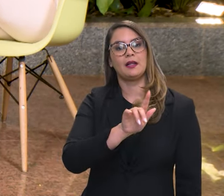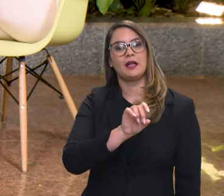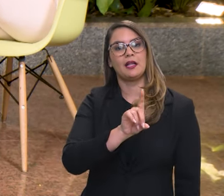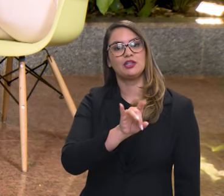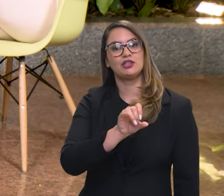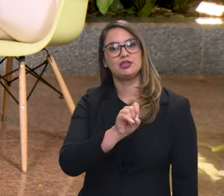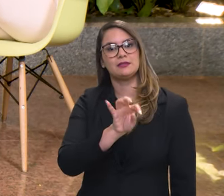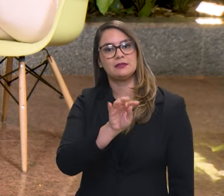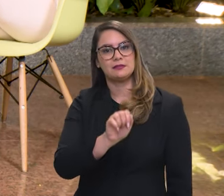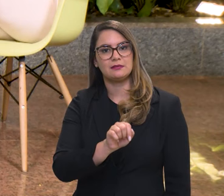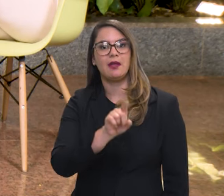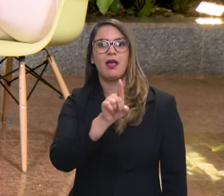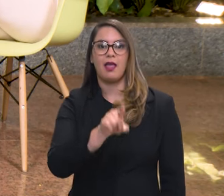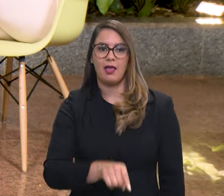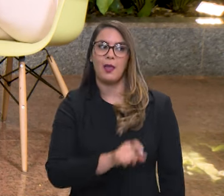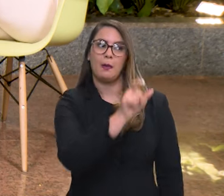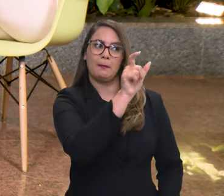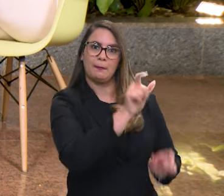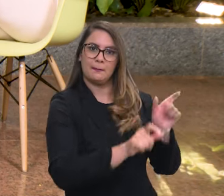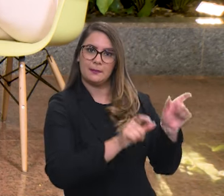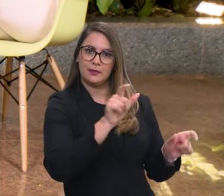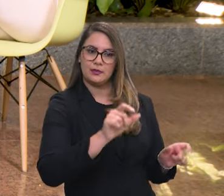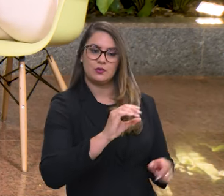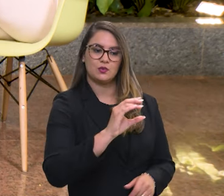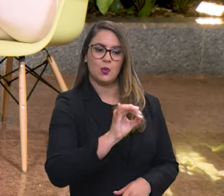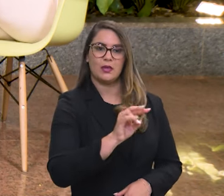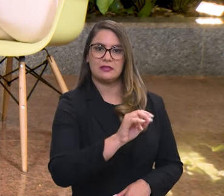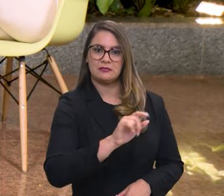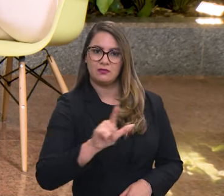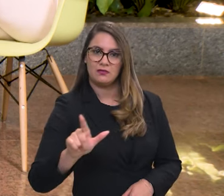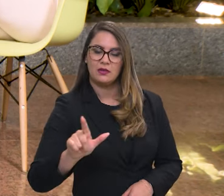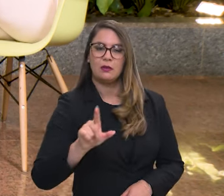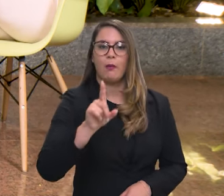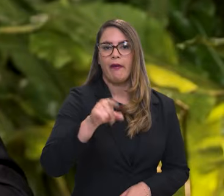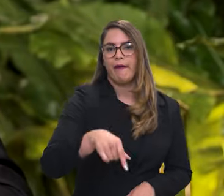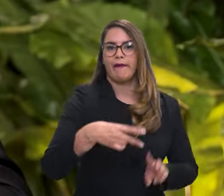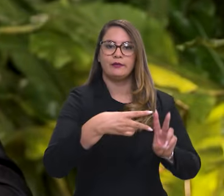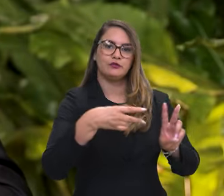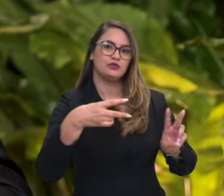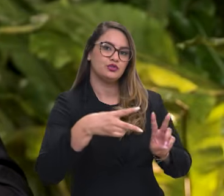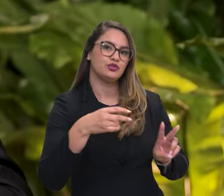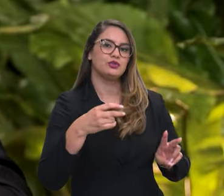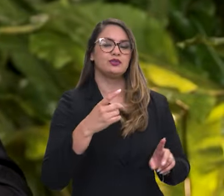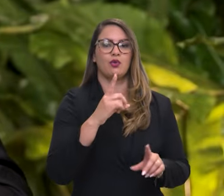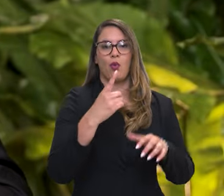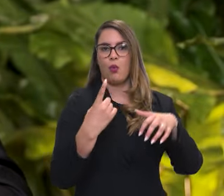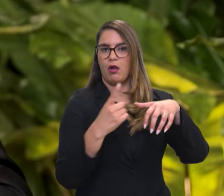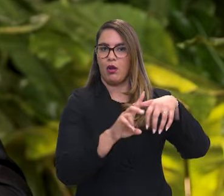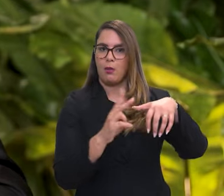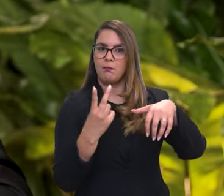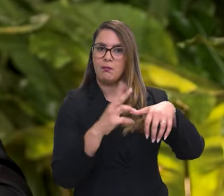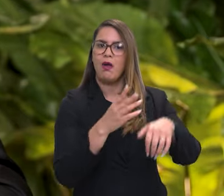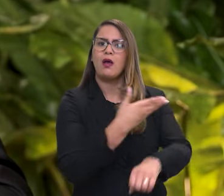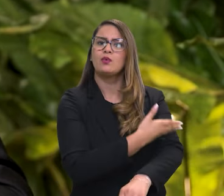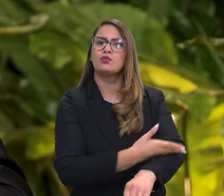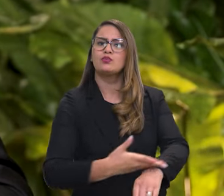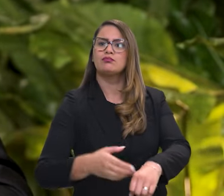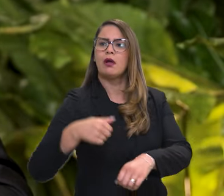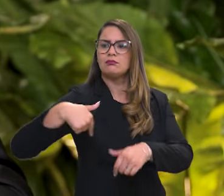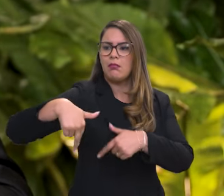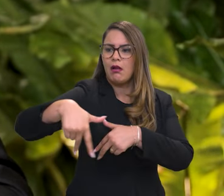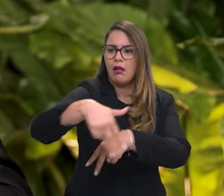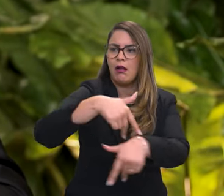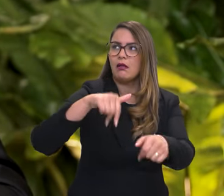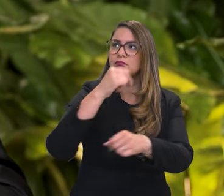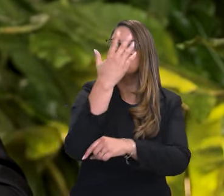brigadistas são indígenas e quilombolas, pessoas acostumadas a andar na floresta, nos mais diferentes biomas brasileiros. Todos eles